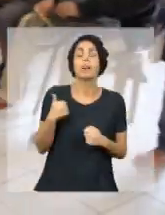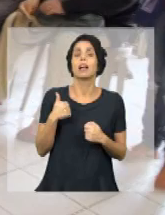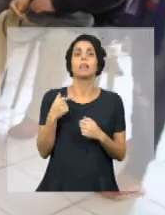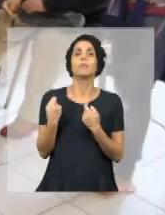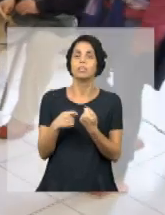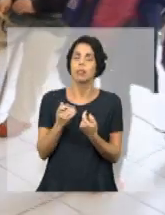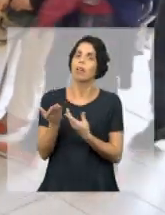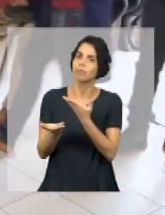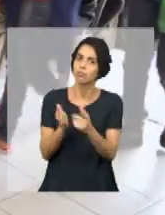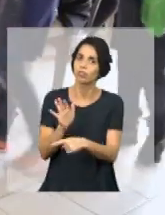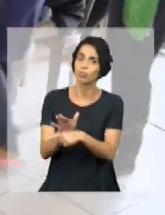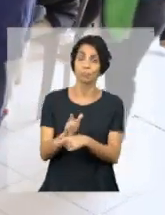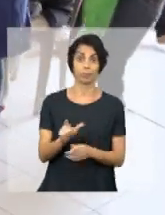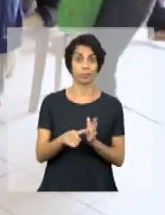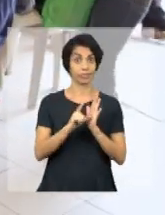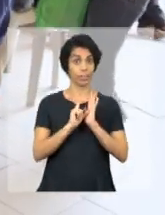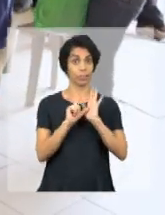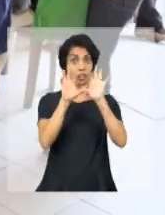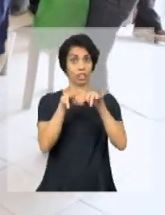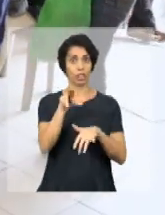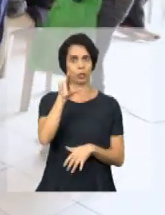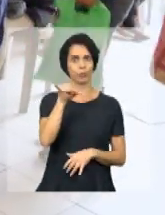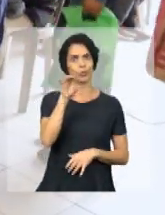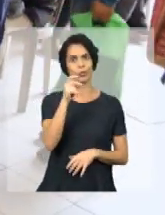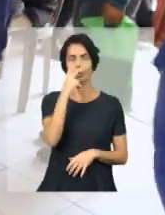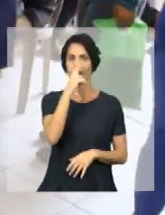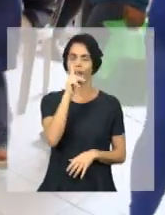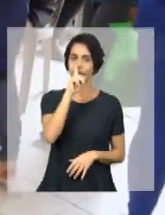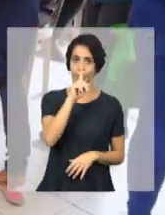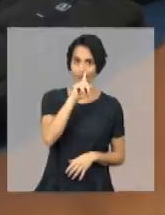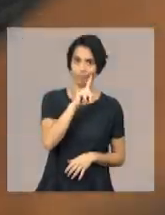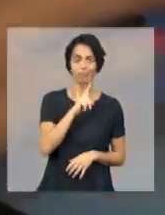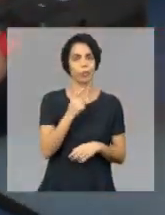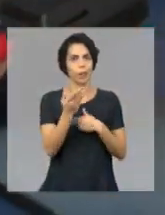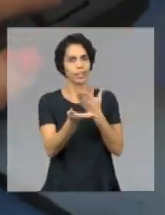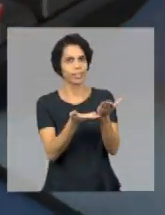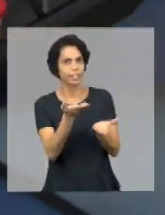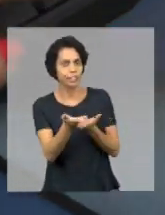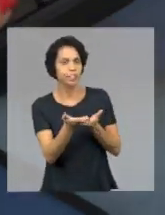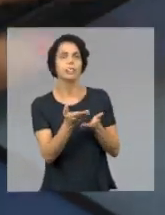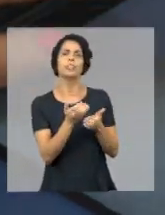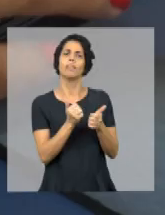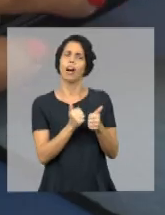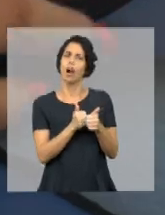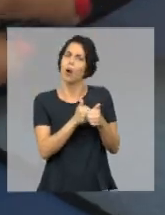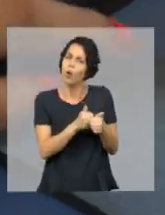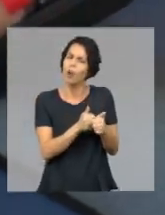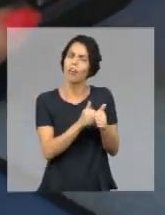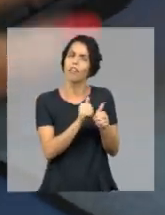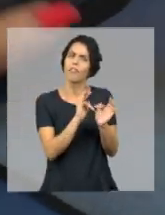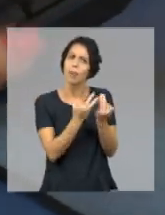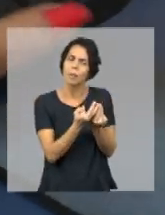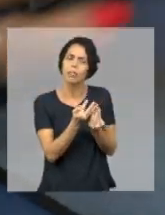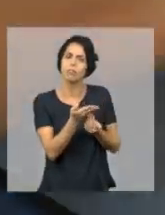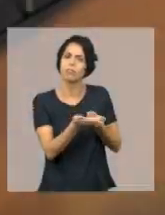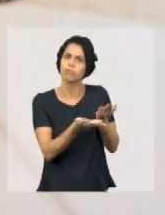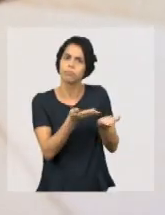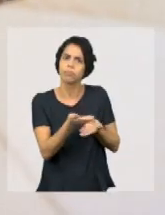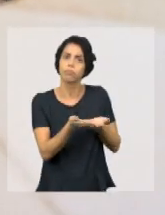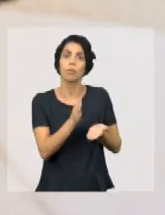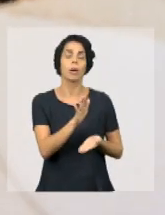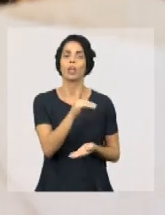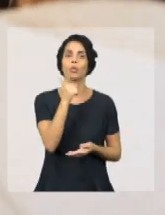precisa? Antes do Cadastro Único, era muito subjetivo. Eu atendia, eu acompanhava a família, mas não